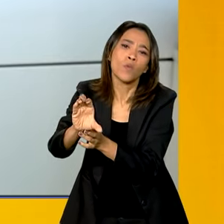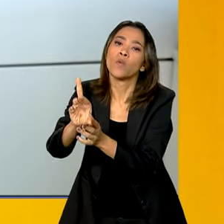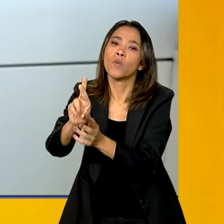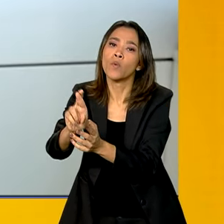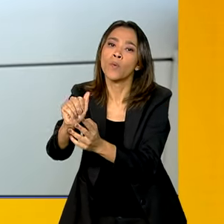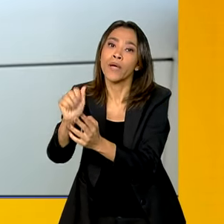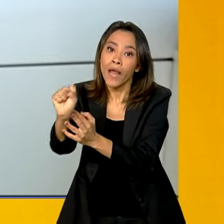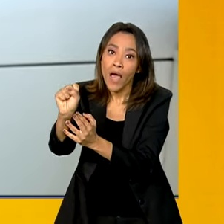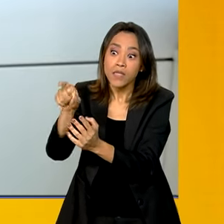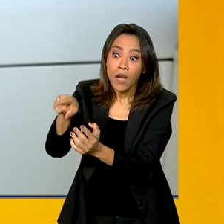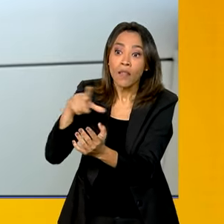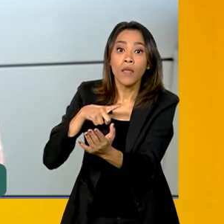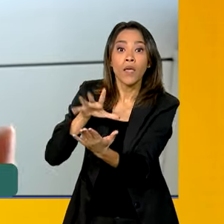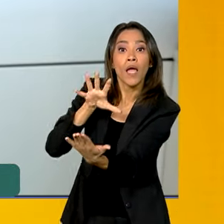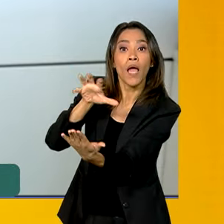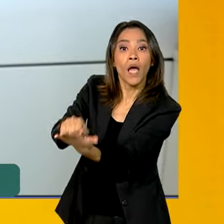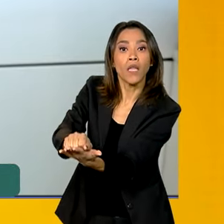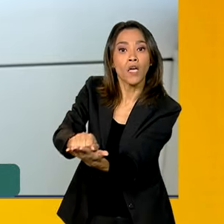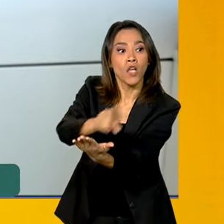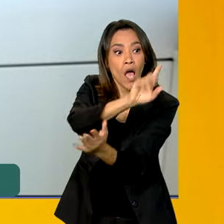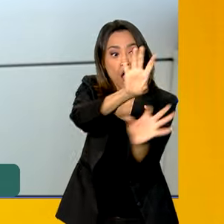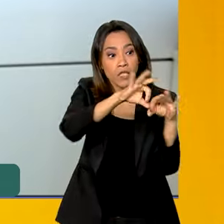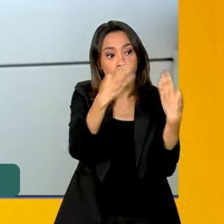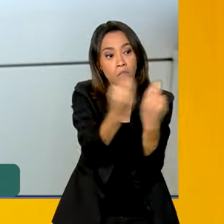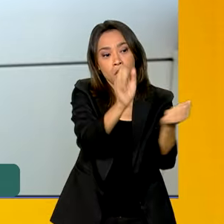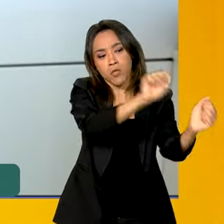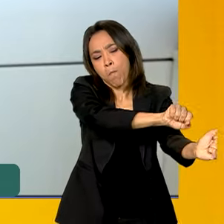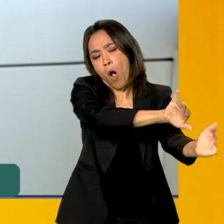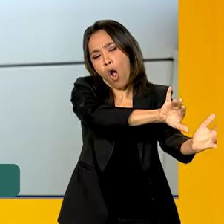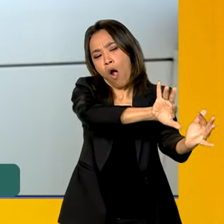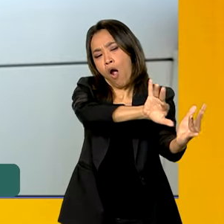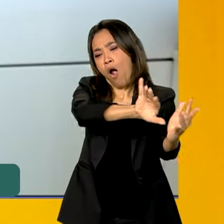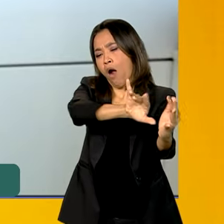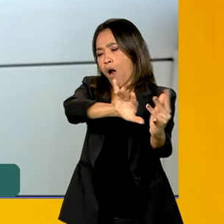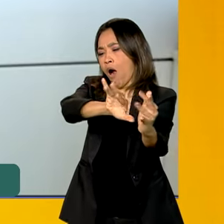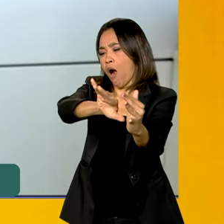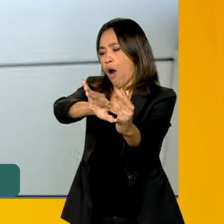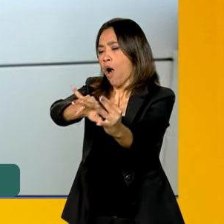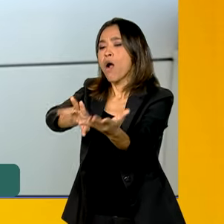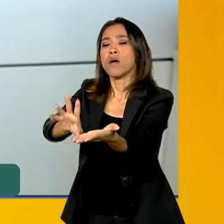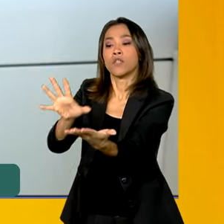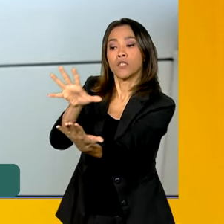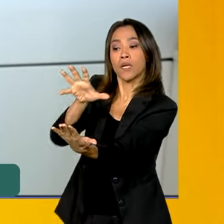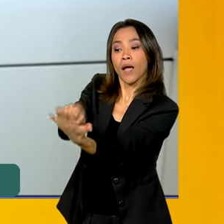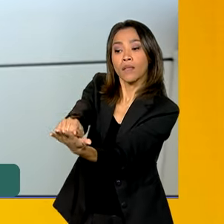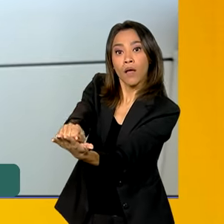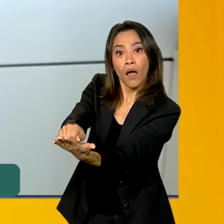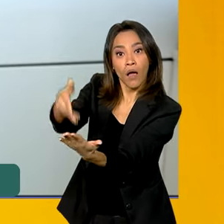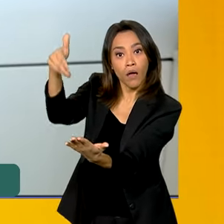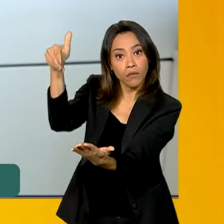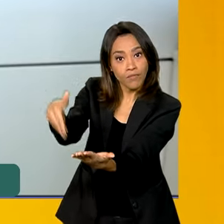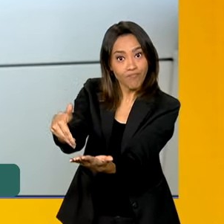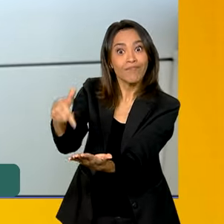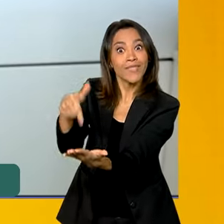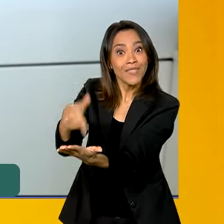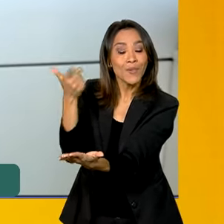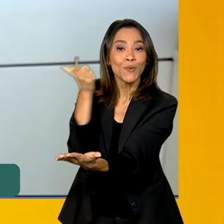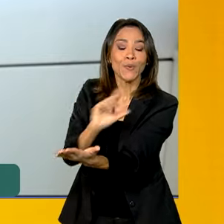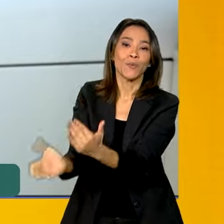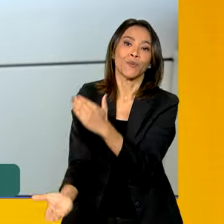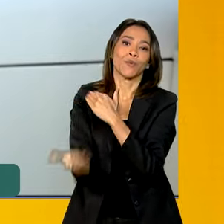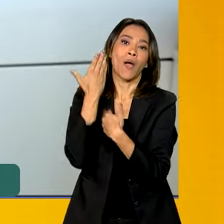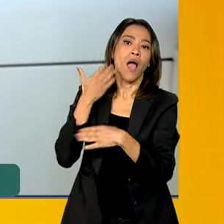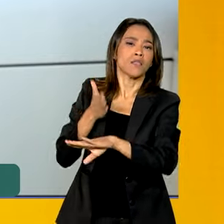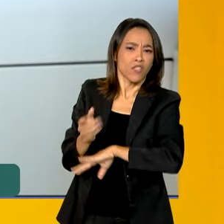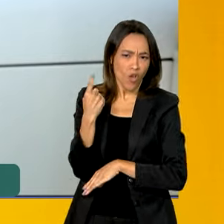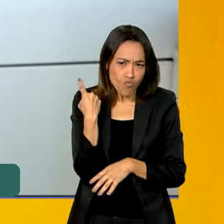o cadastro único, que as famílias vão ao CRAS para poderem fazer o seu cadastro único, que dá acesso não só ao